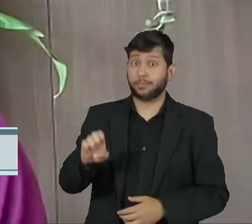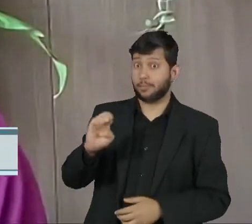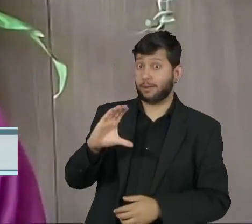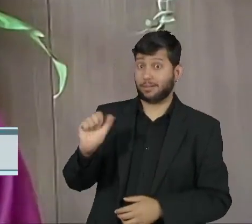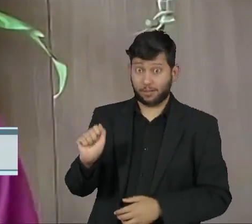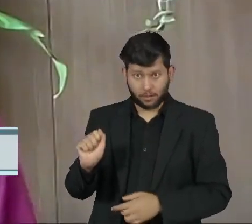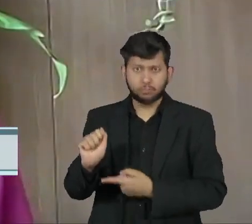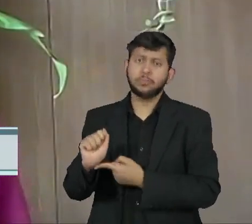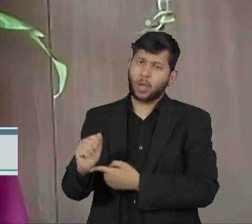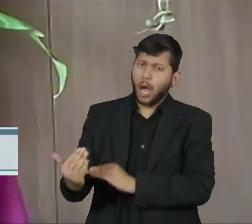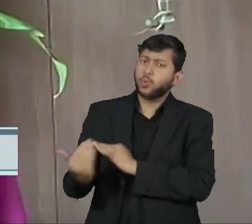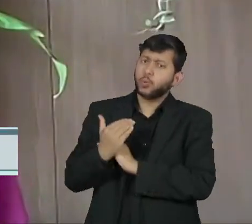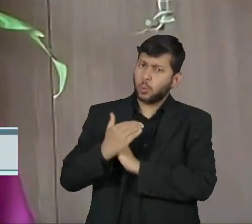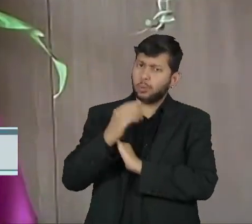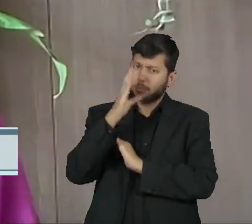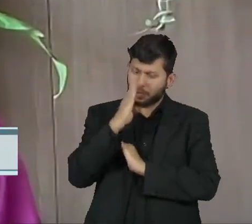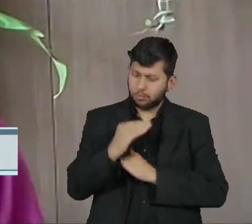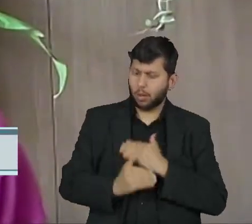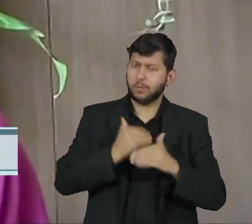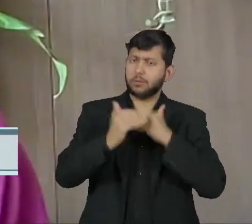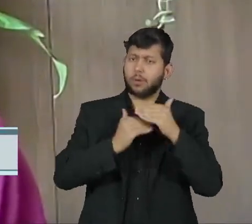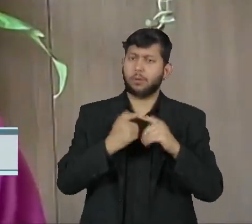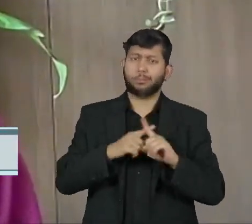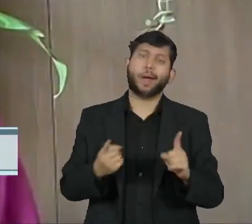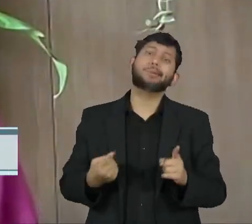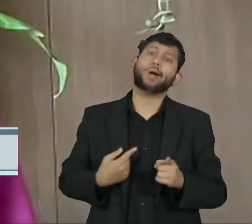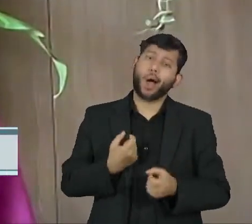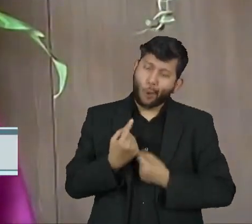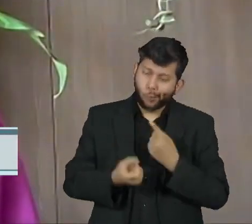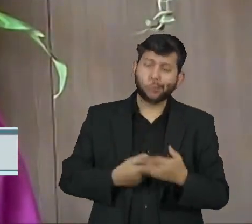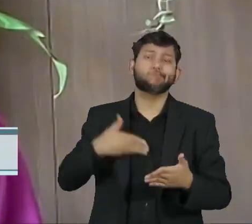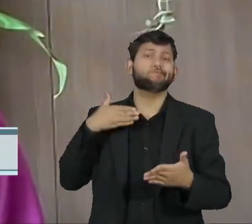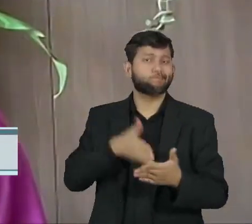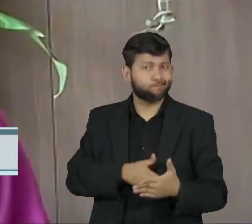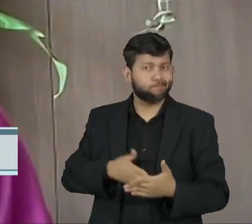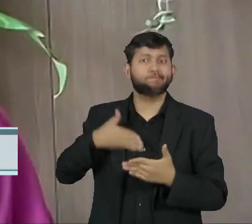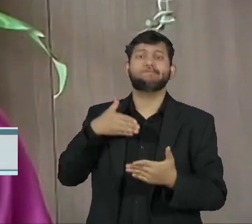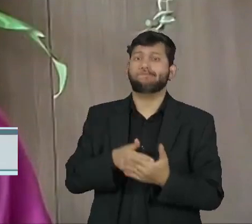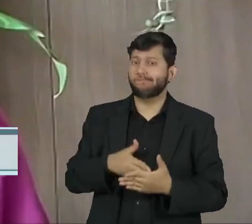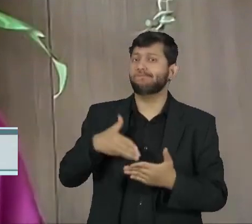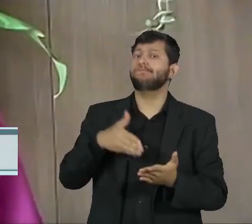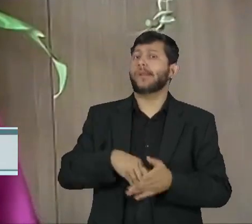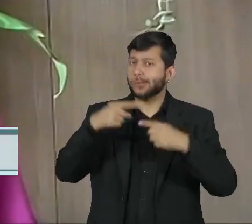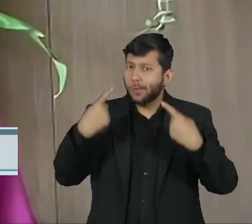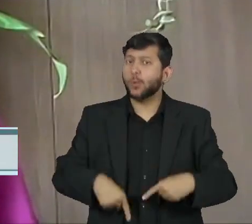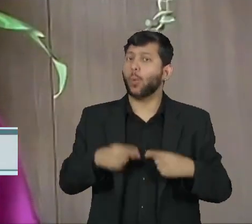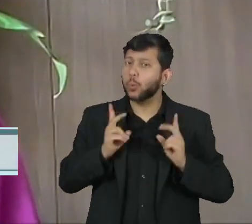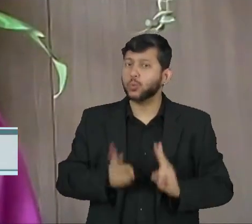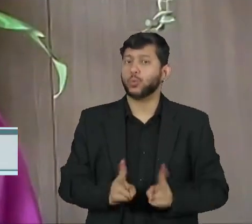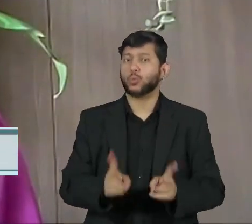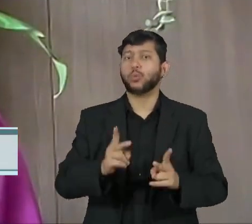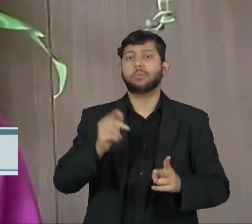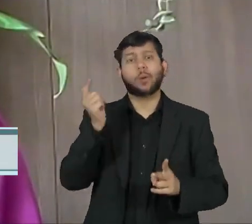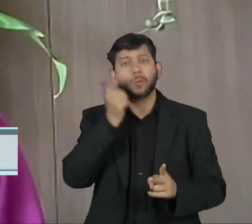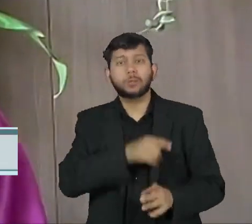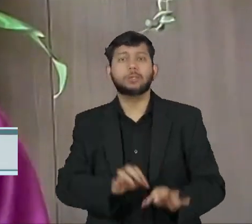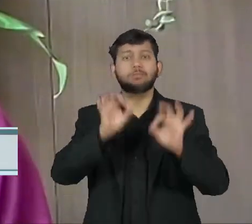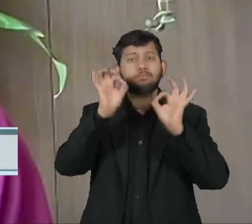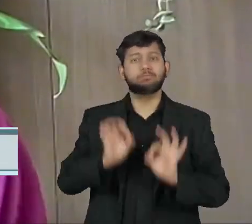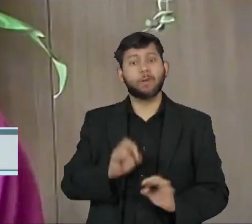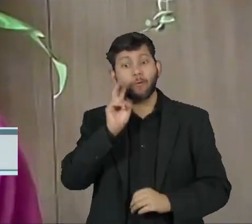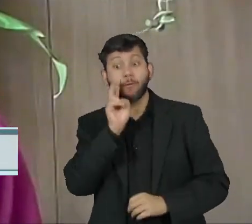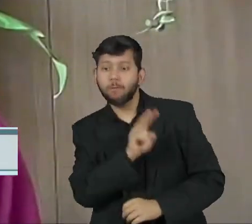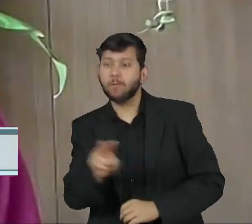tivemos muitos avanços, mas certamente existem muitos desafios ainda para que ele seja aplicado na